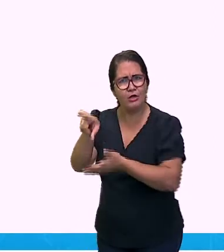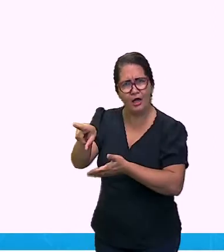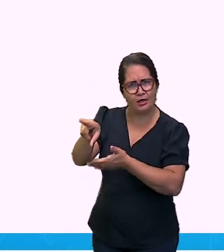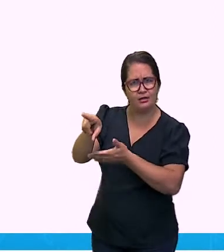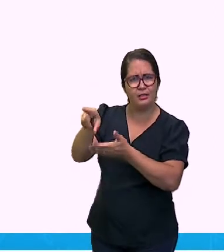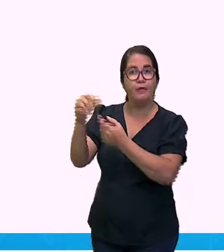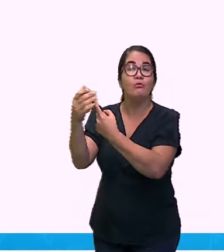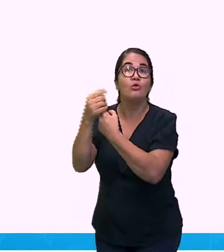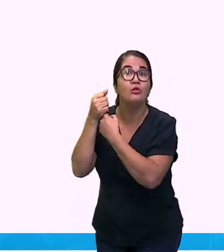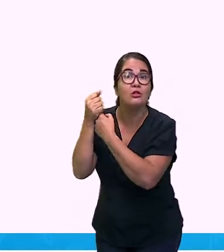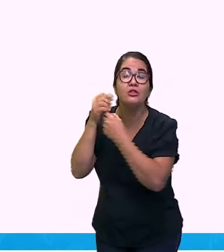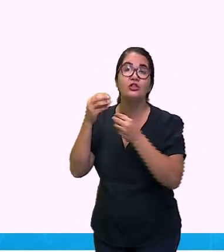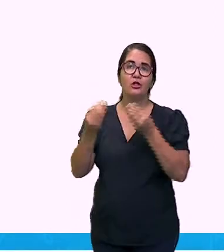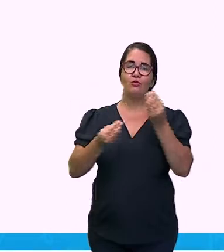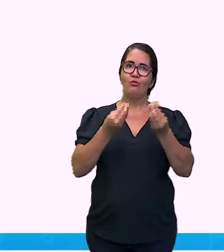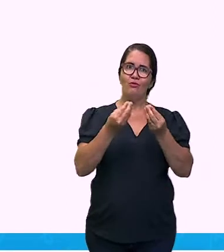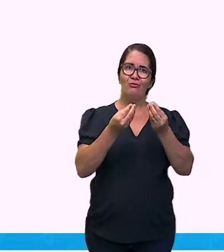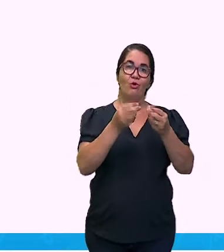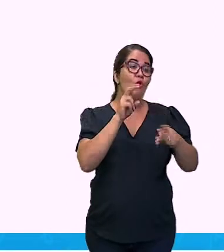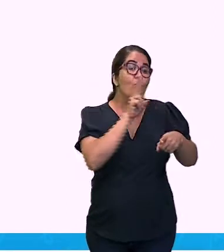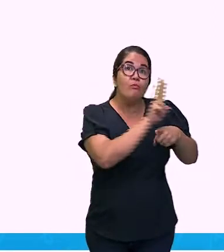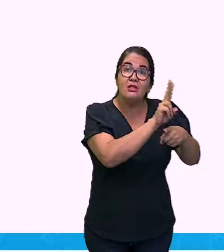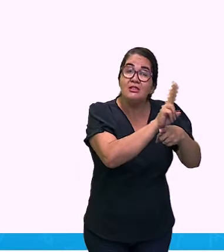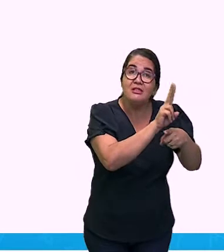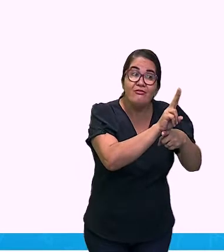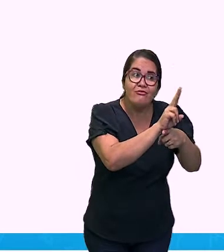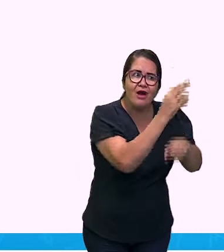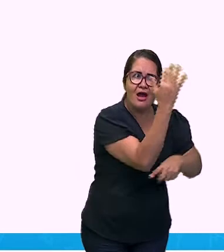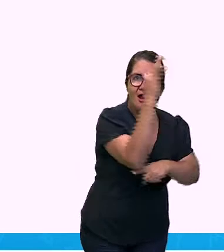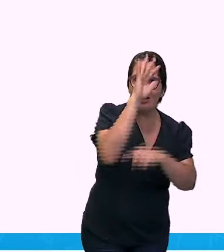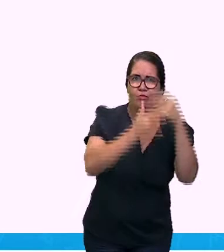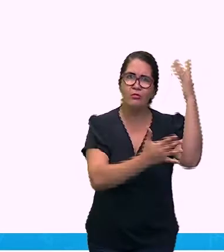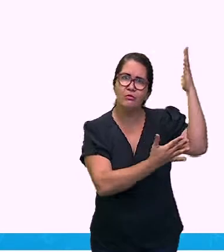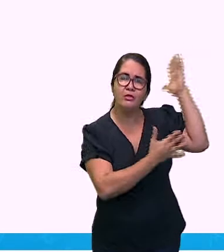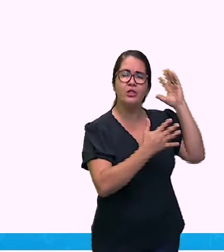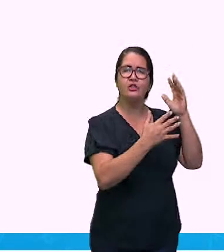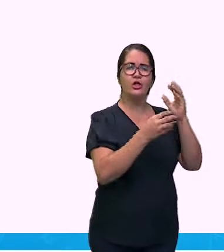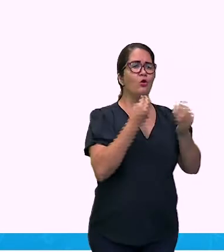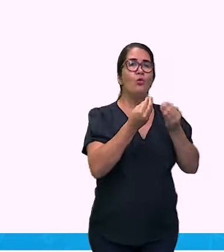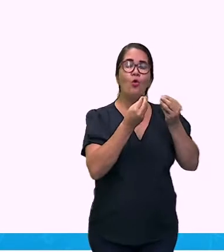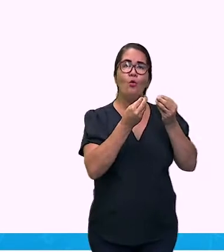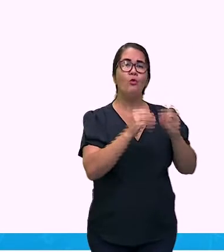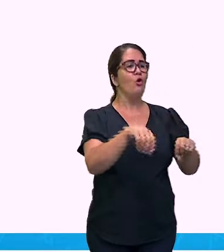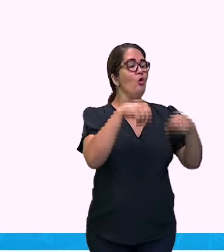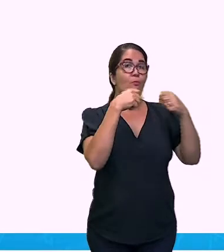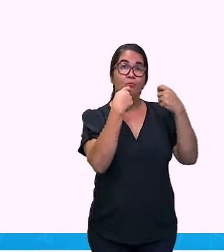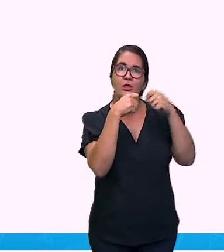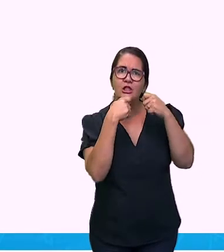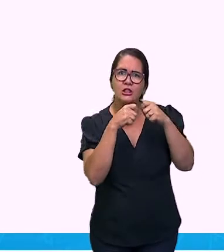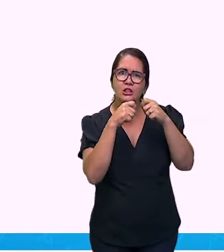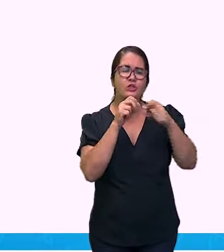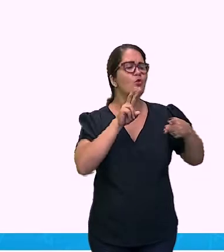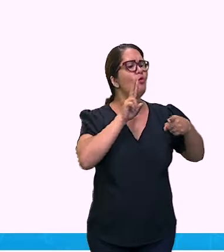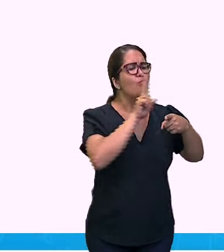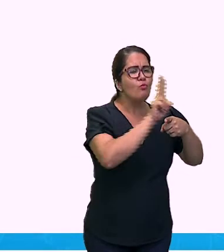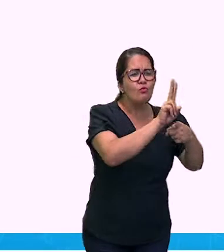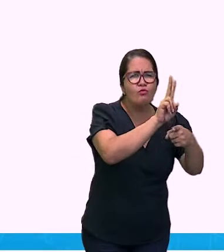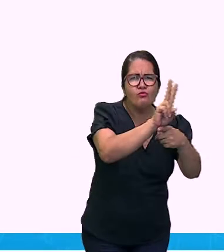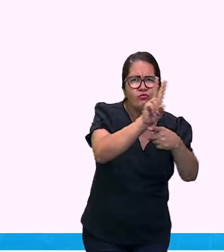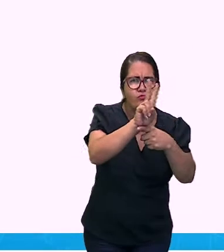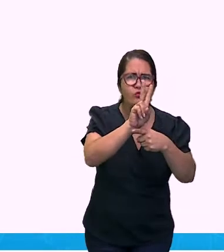é quando eu preciso proteger, eu faço com que aquela natureza